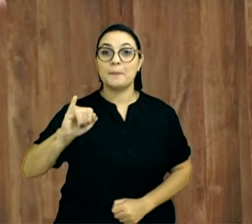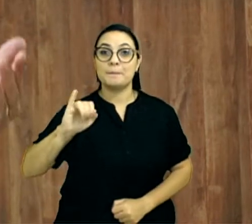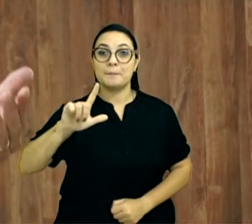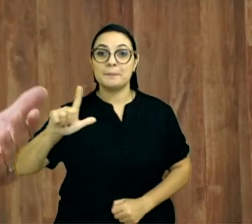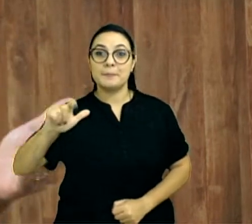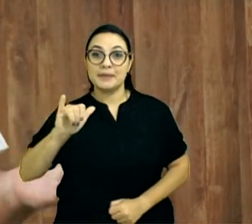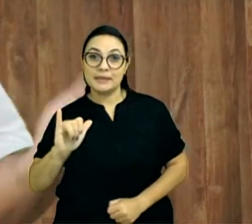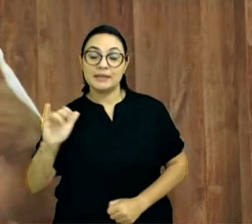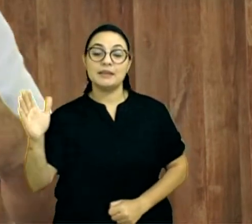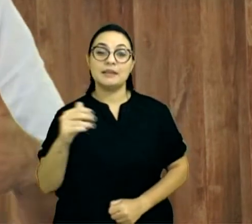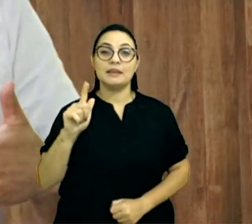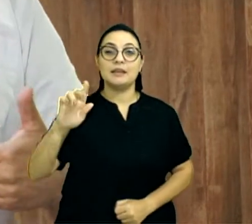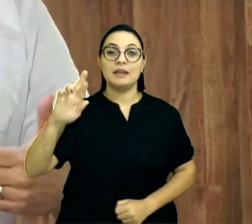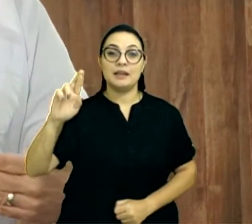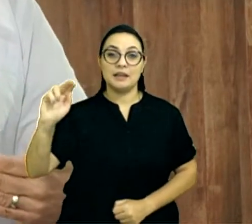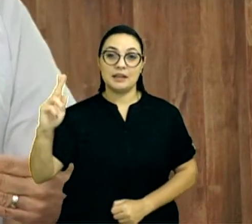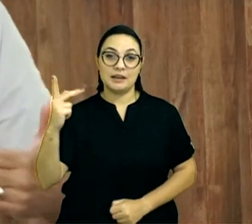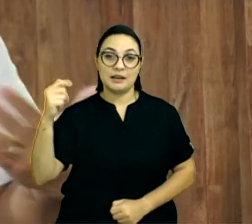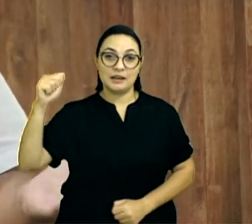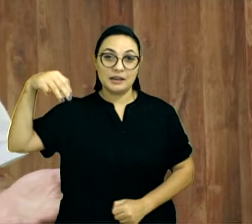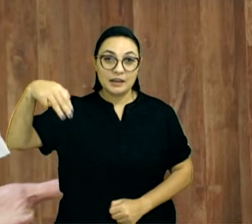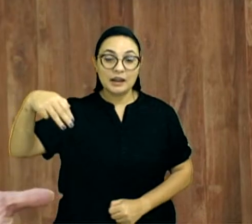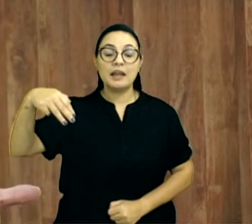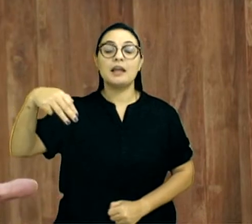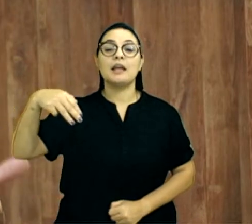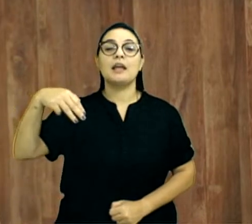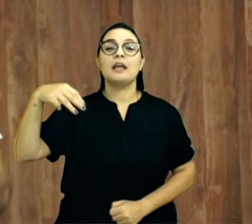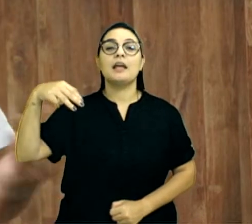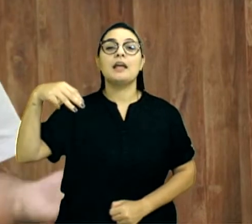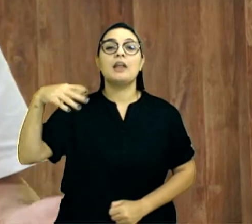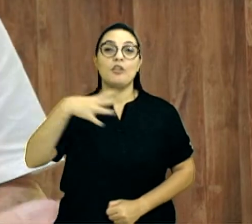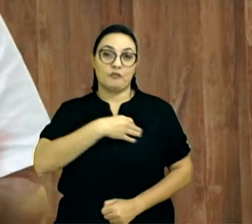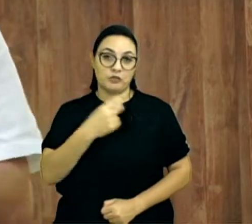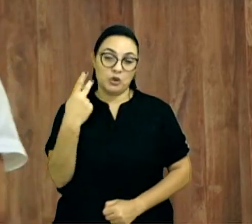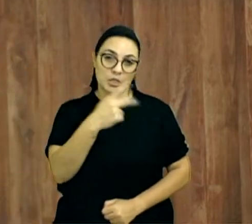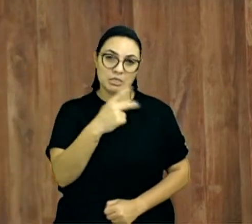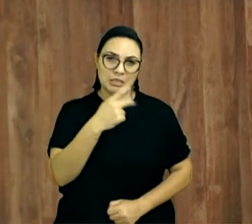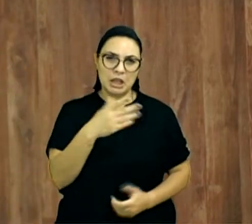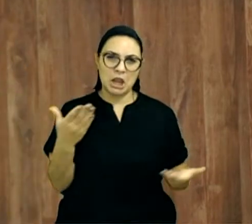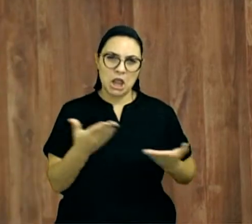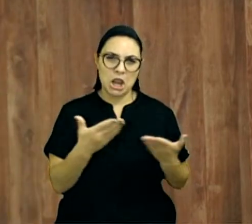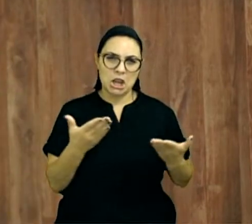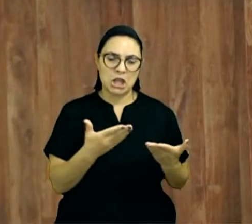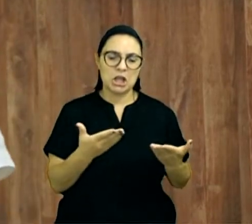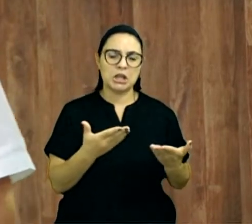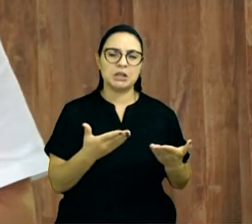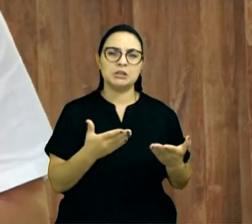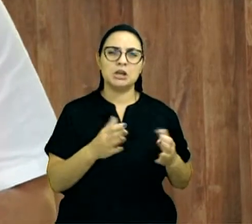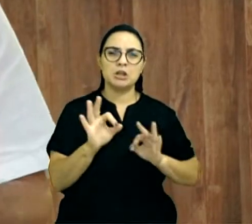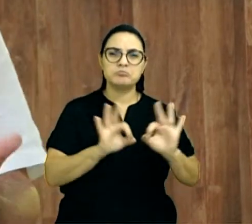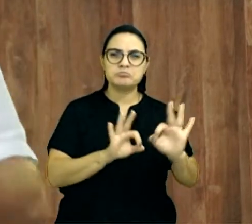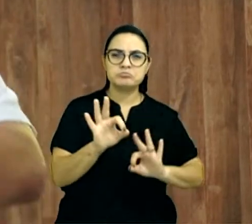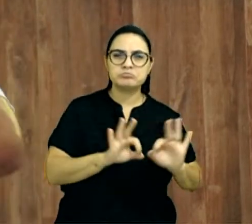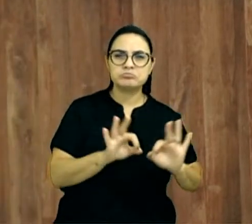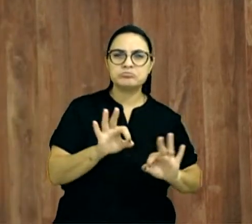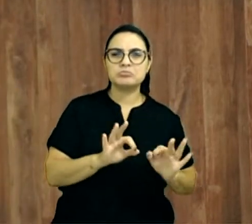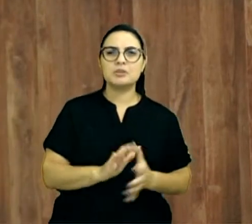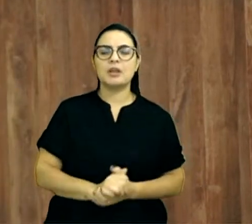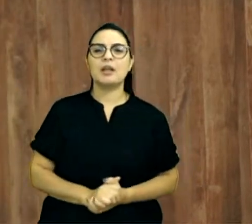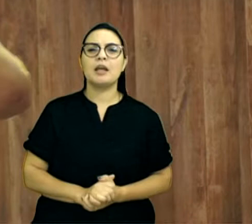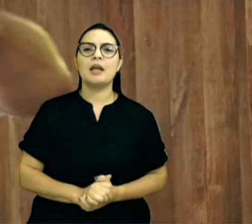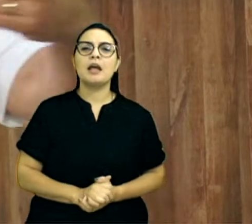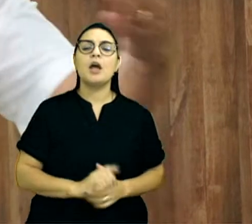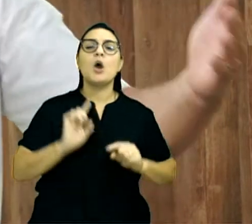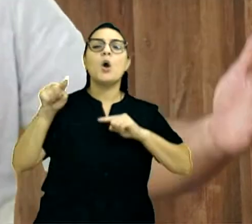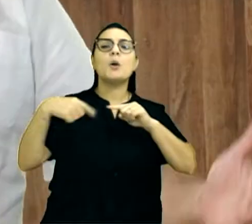que na época, hoje o presidente é o filho do Billy Graham, o Frank Graham, e na época quem presidia esse ministério é o Frank Graham, e o objetivo é